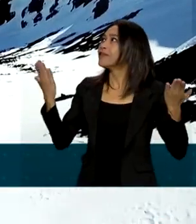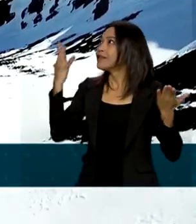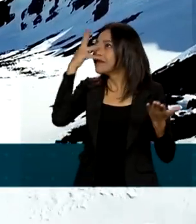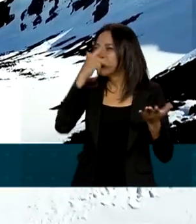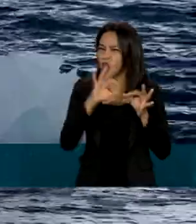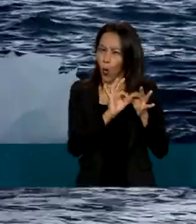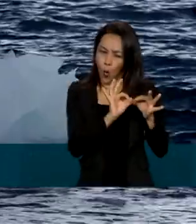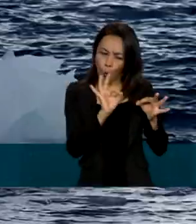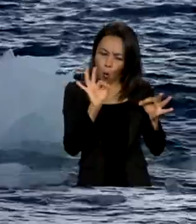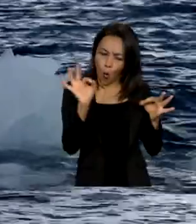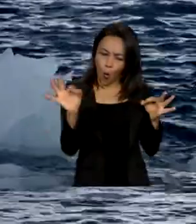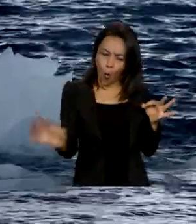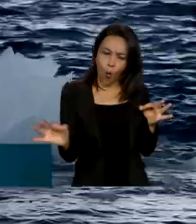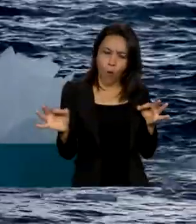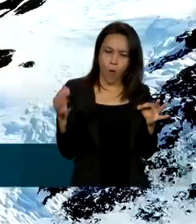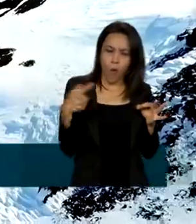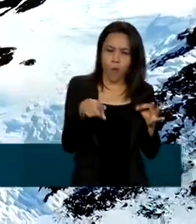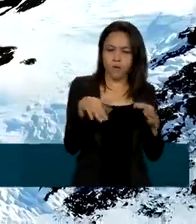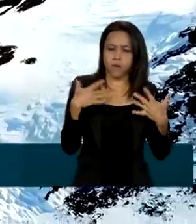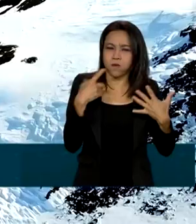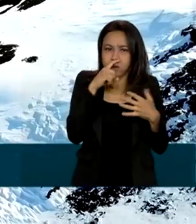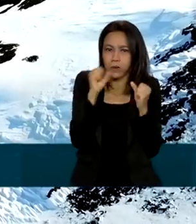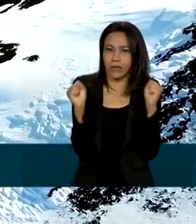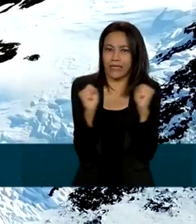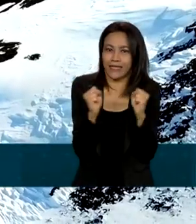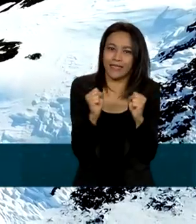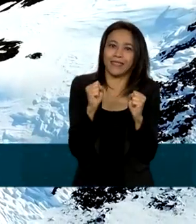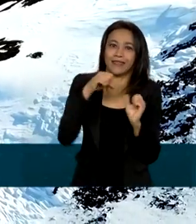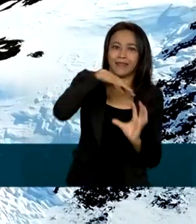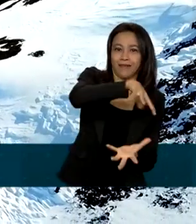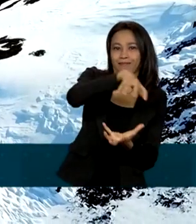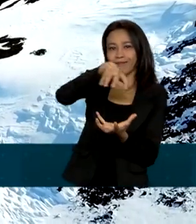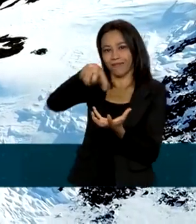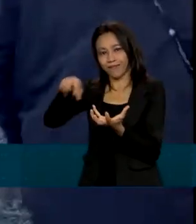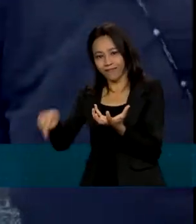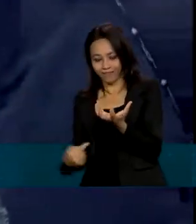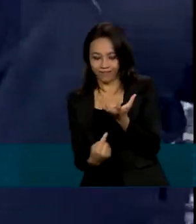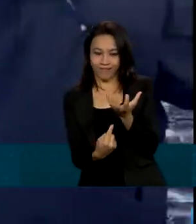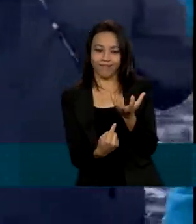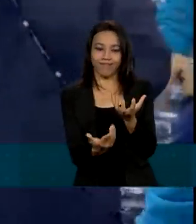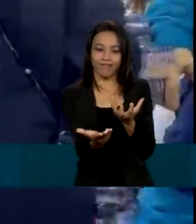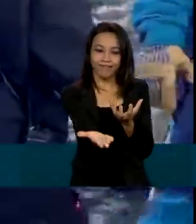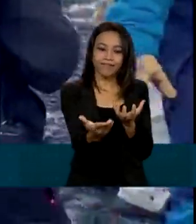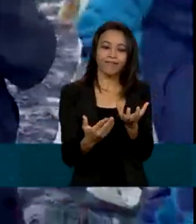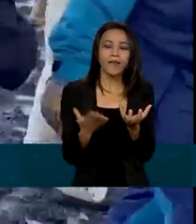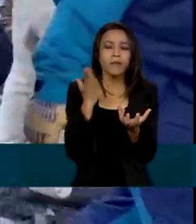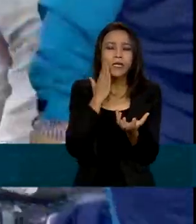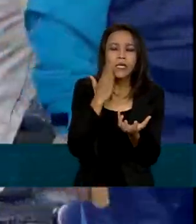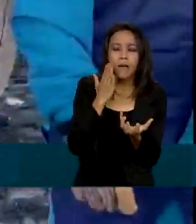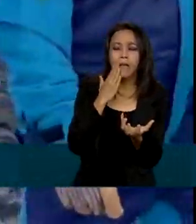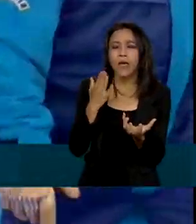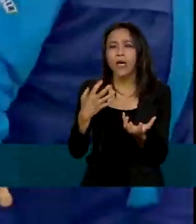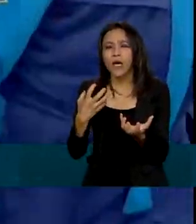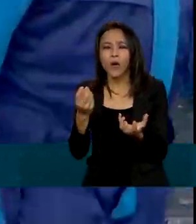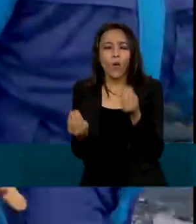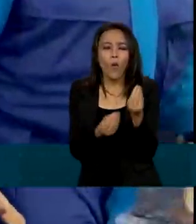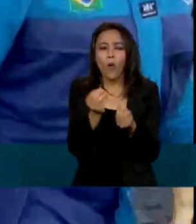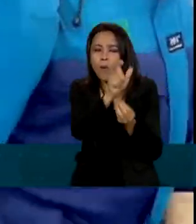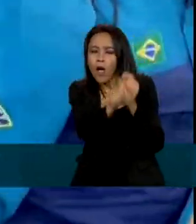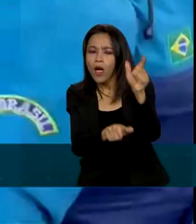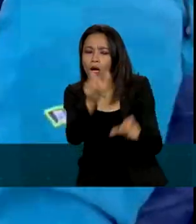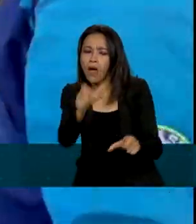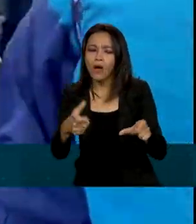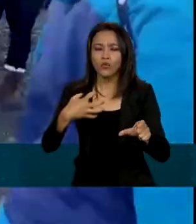distante e inóspito, a Antártica. Analisar o comportamento dessa tripulação